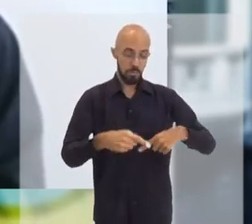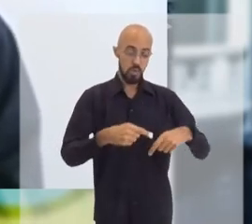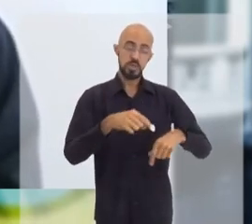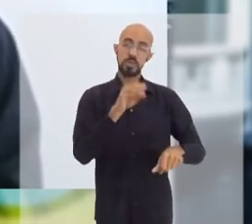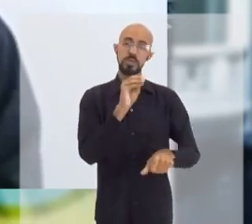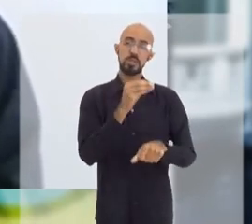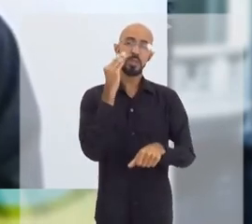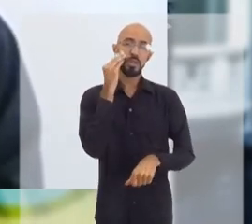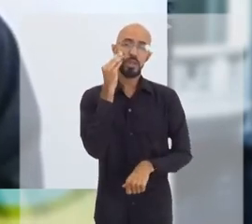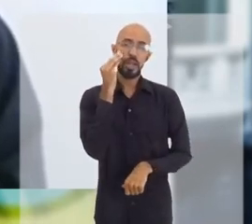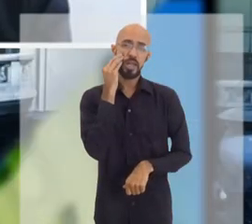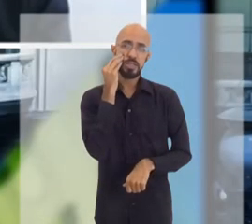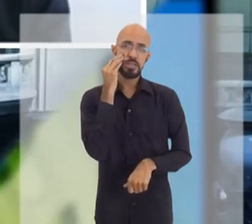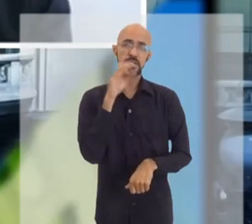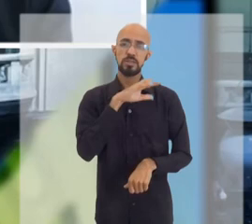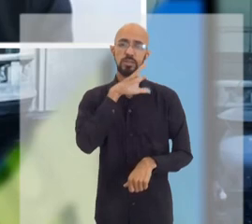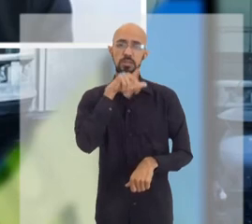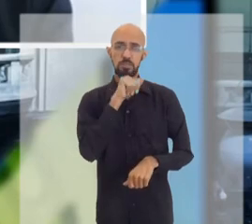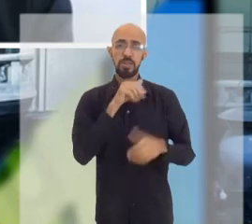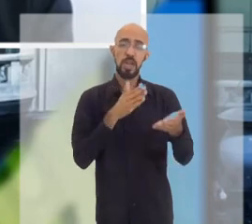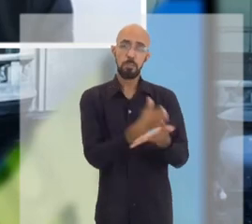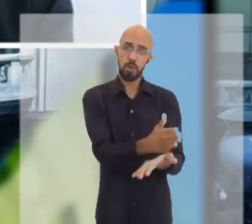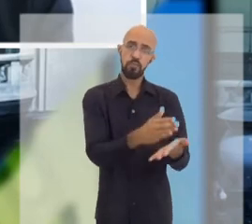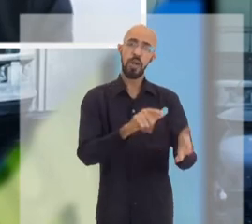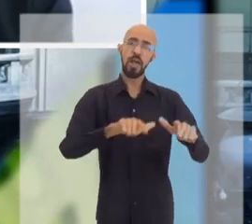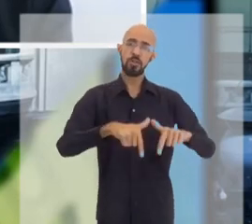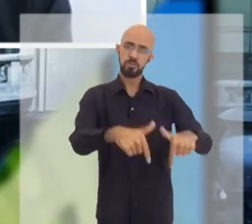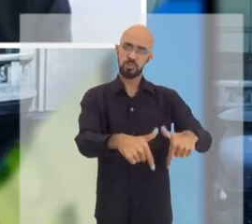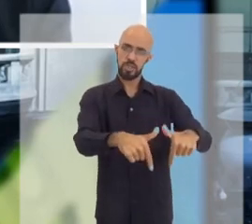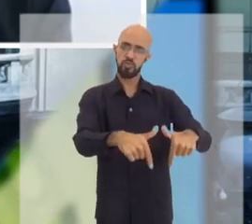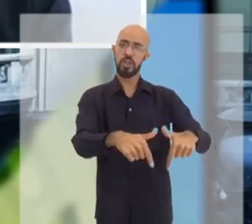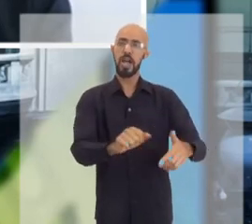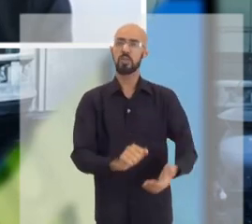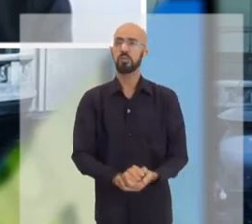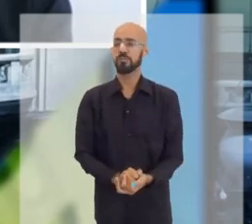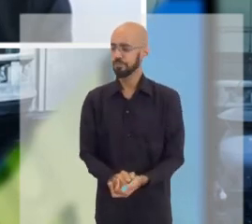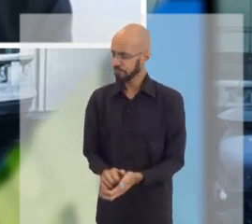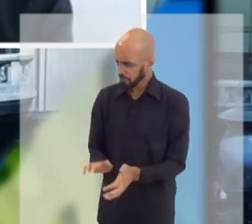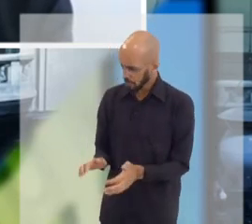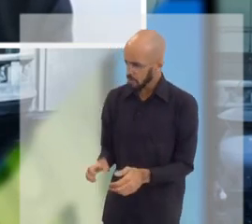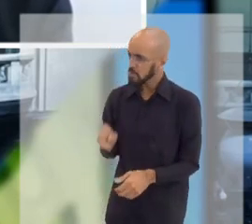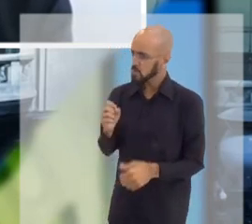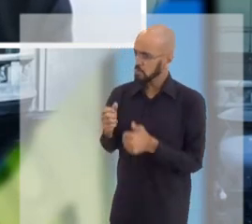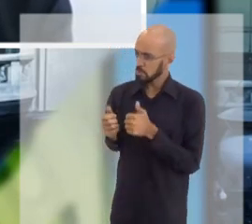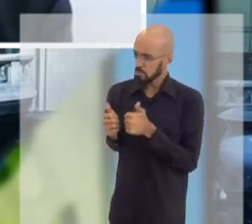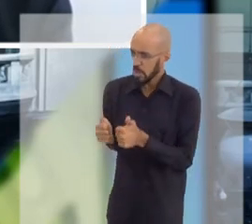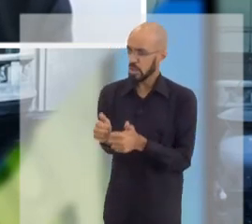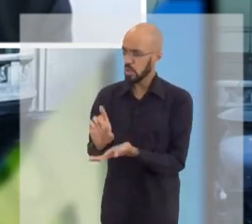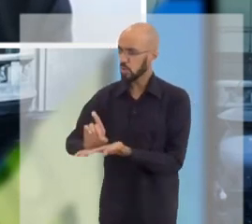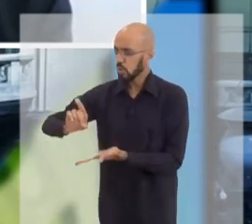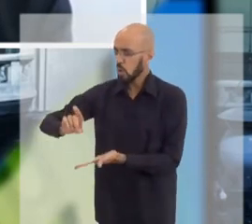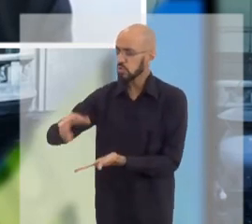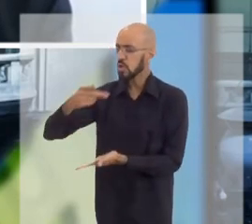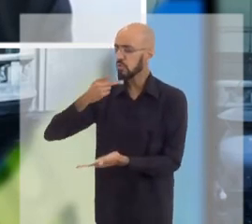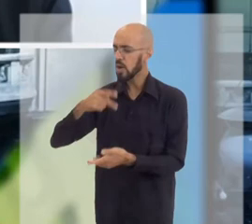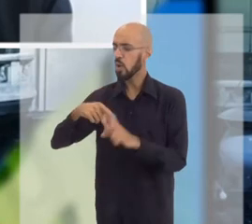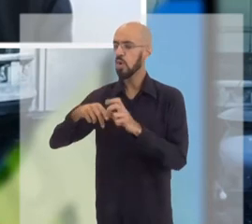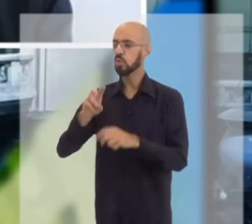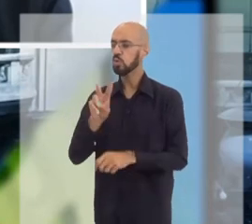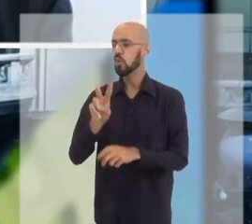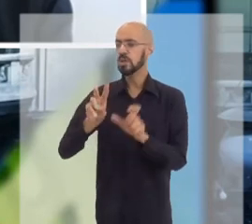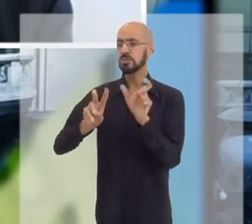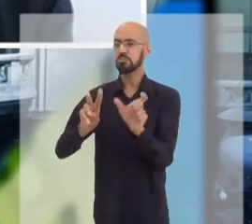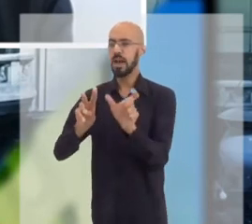os testes exaustivos e aprovada pelas agências regulatórias. Ah, doutor, o senhor falou duas palavras bastante